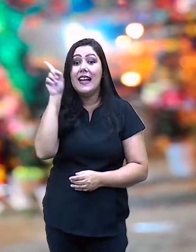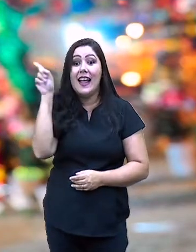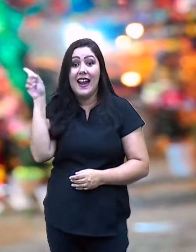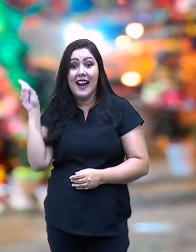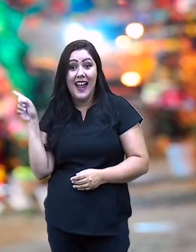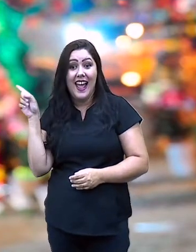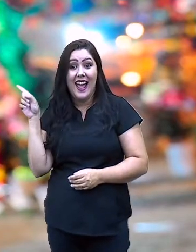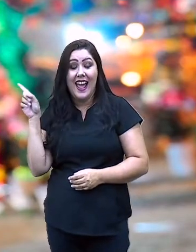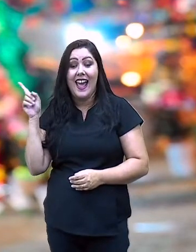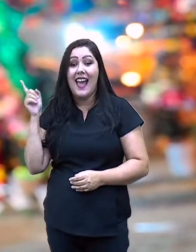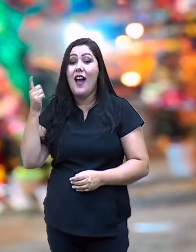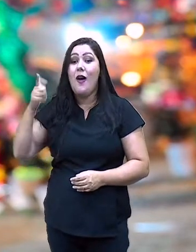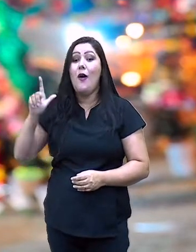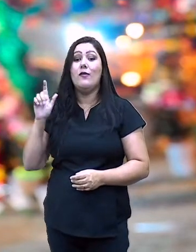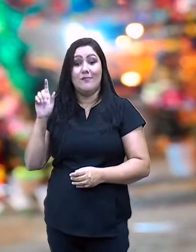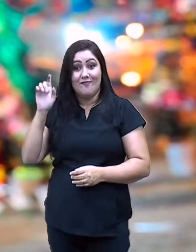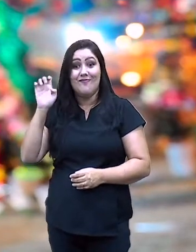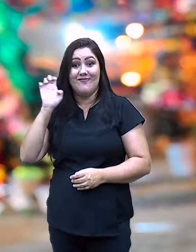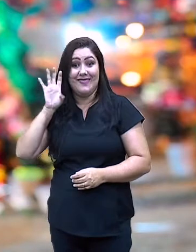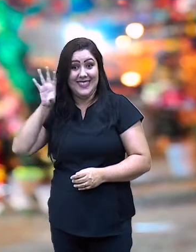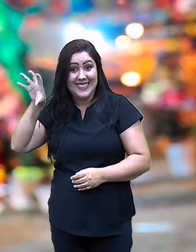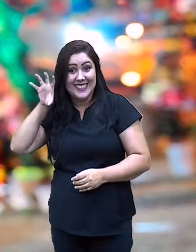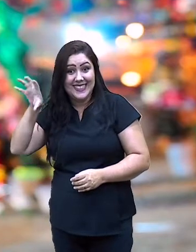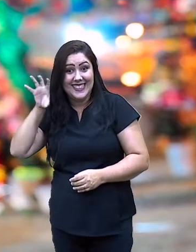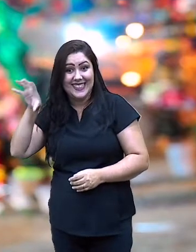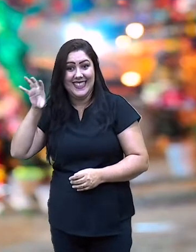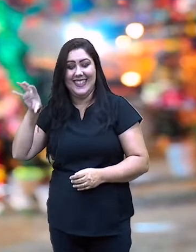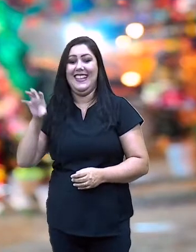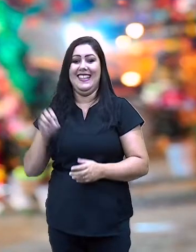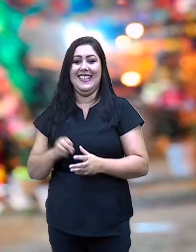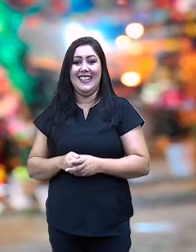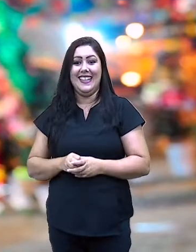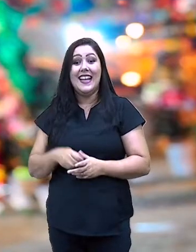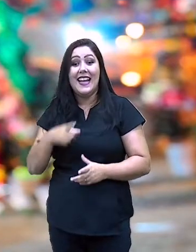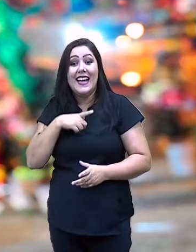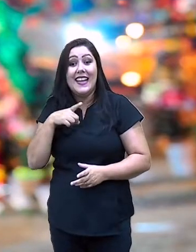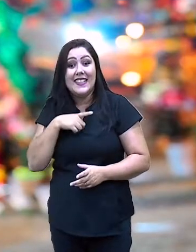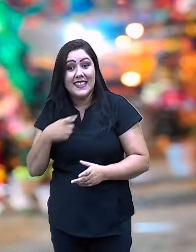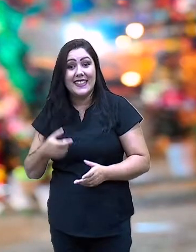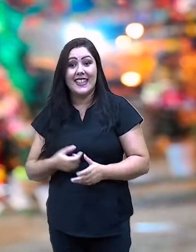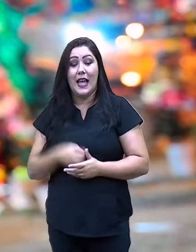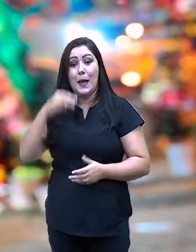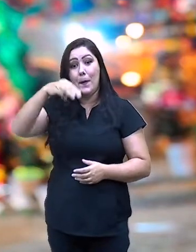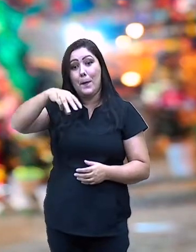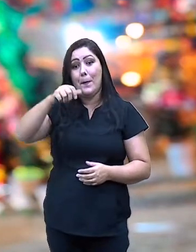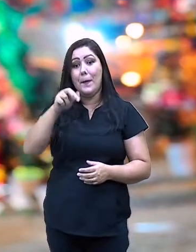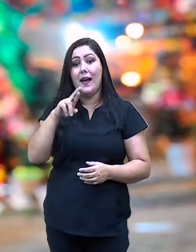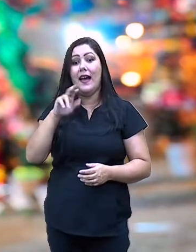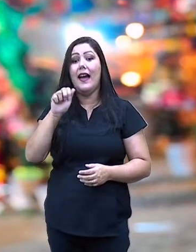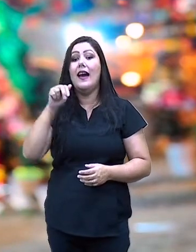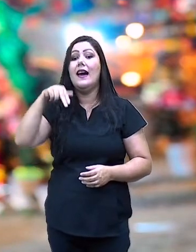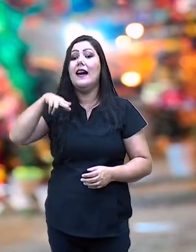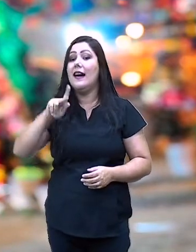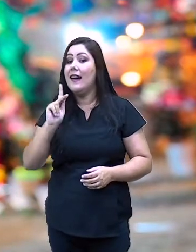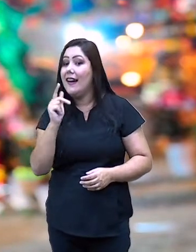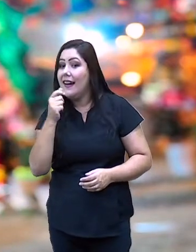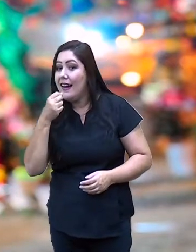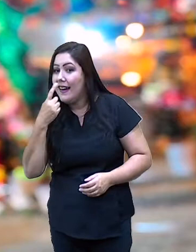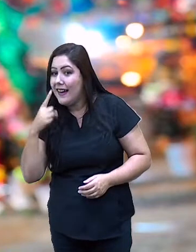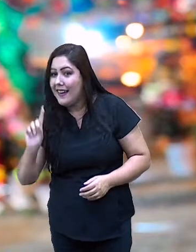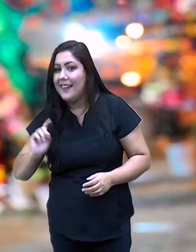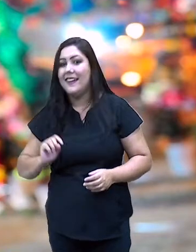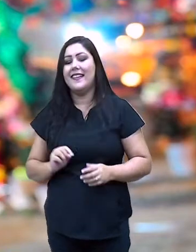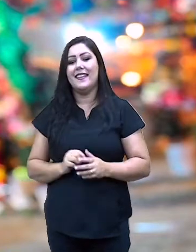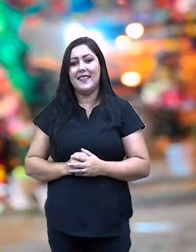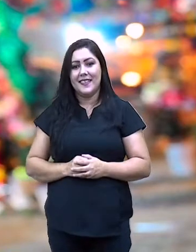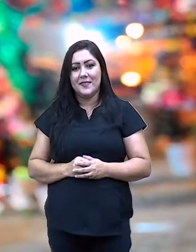Várias regiões do país fazem essa dança do Bumba Meu Boi. Ela é sempre ali, em meios